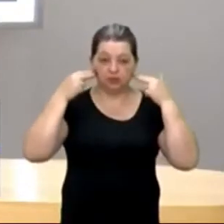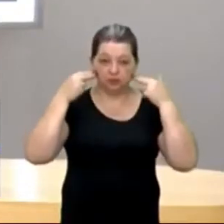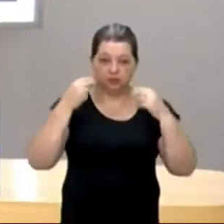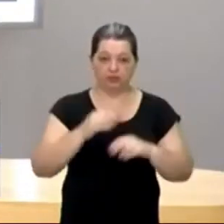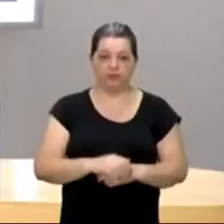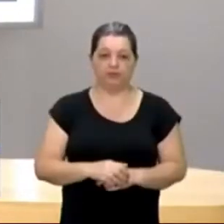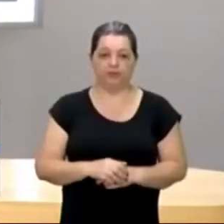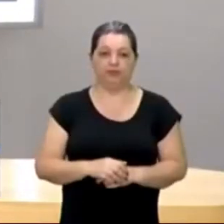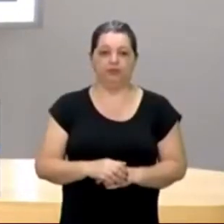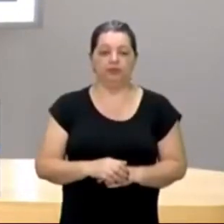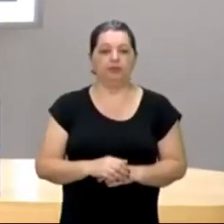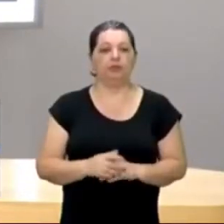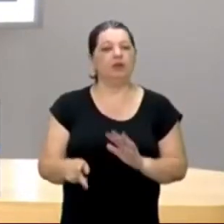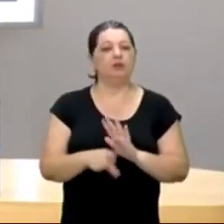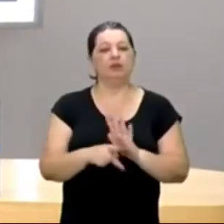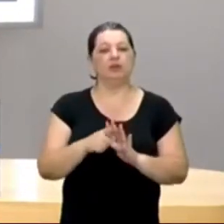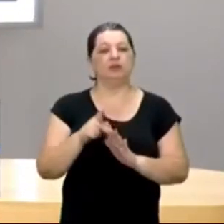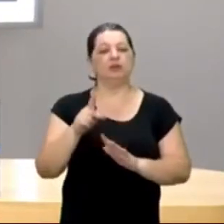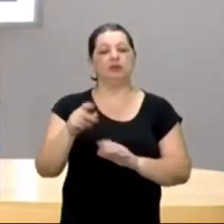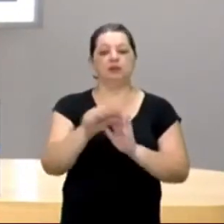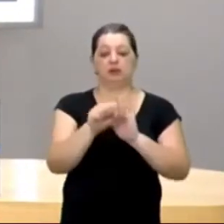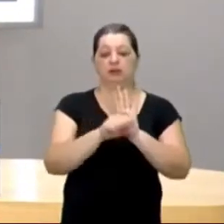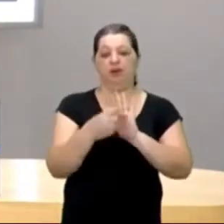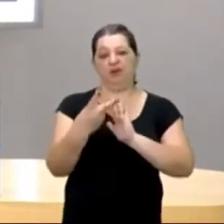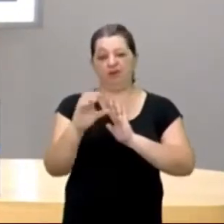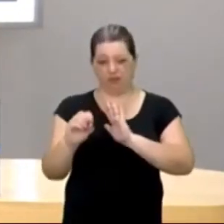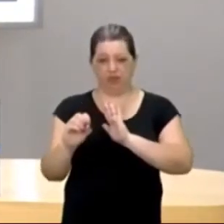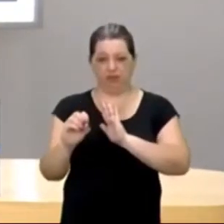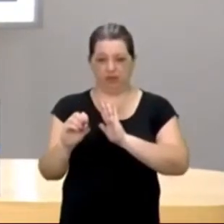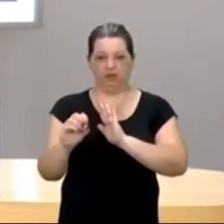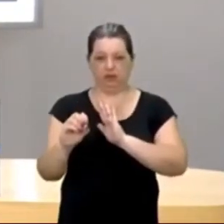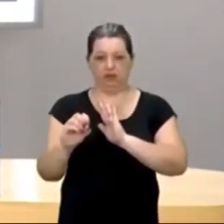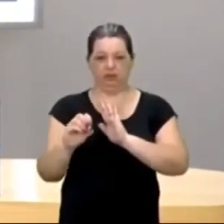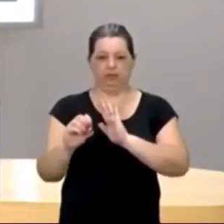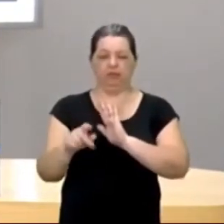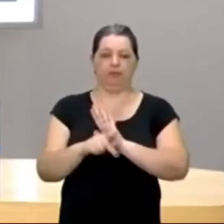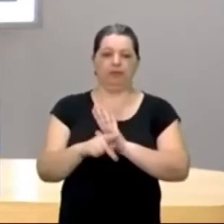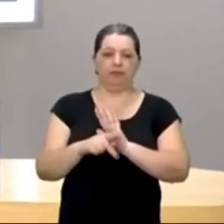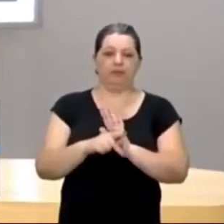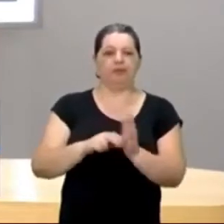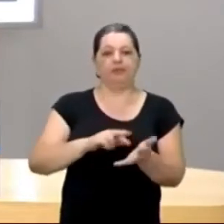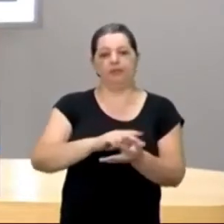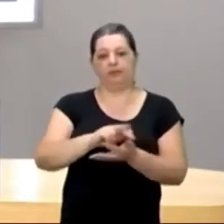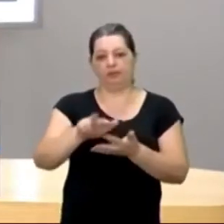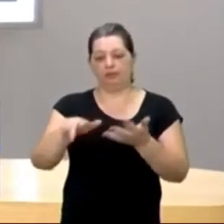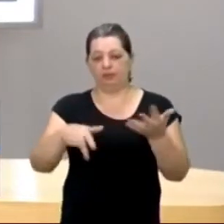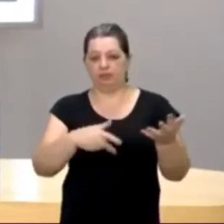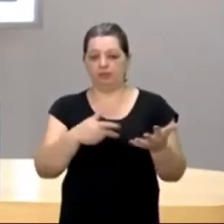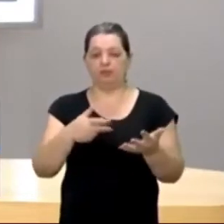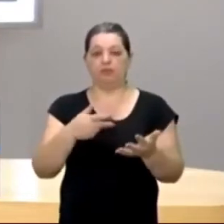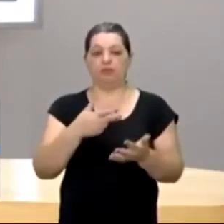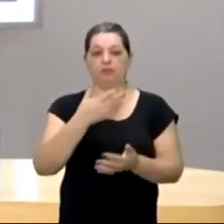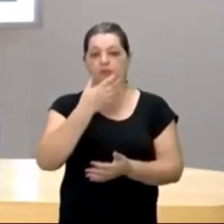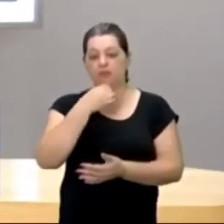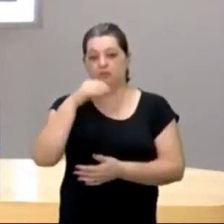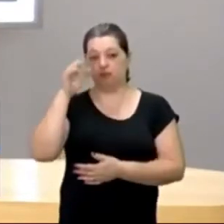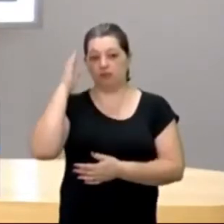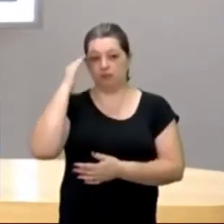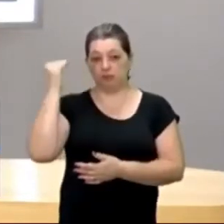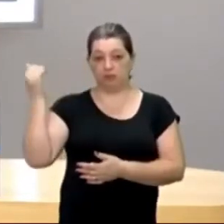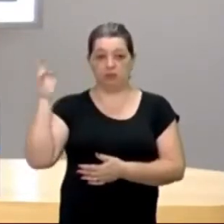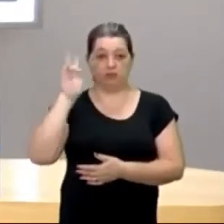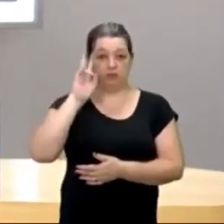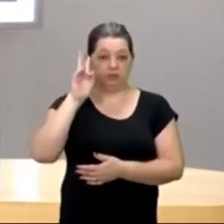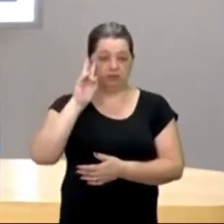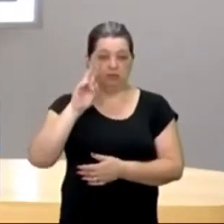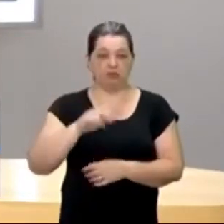No século XX, a partir de 1900, e alguma coisa com os irmãos de Las Boas, Levi-Strauss e tal, começou